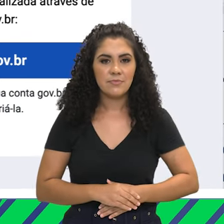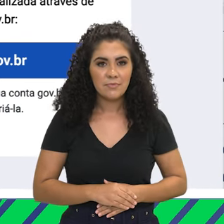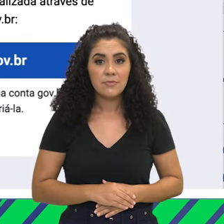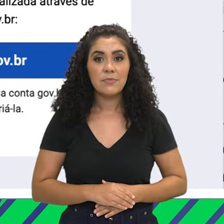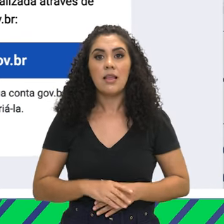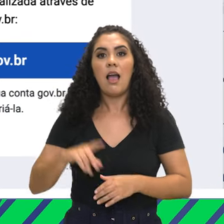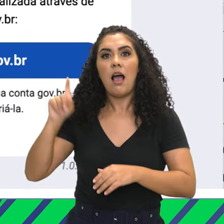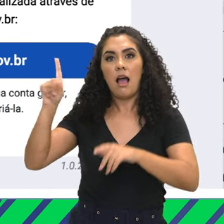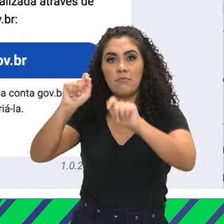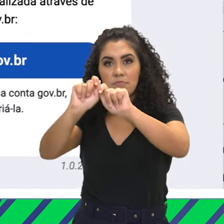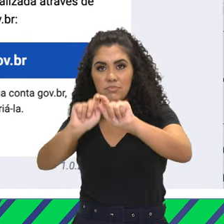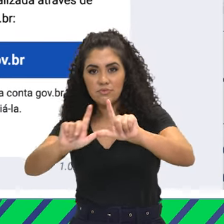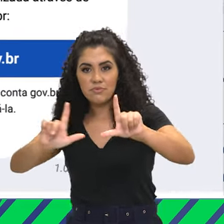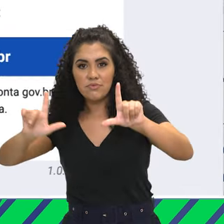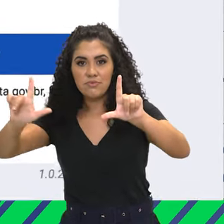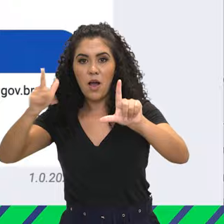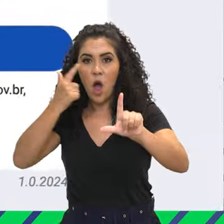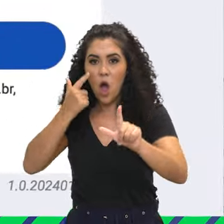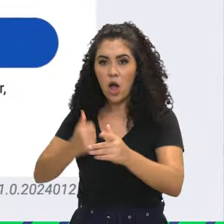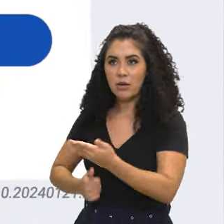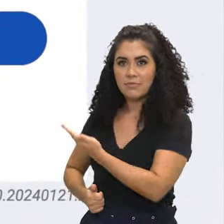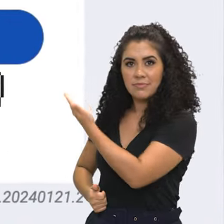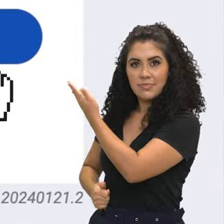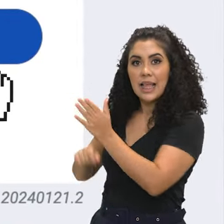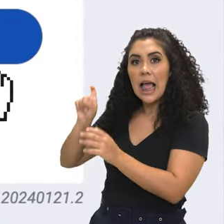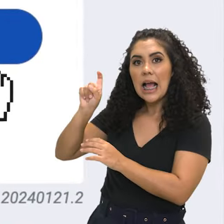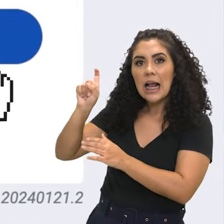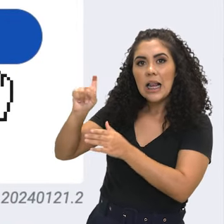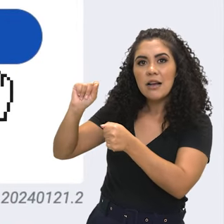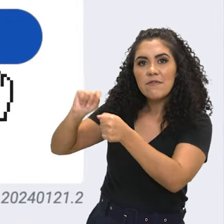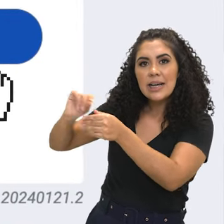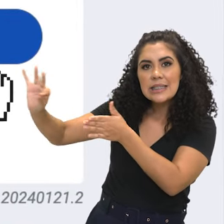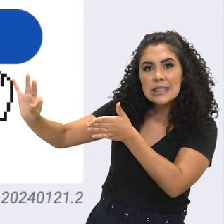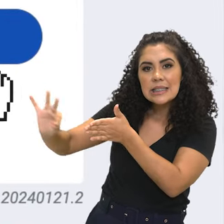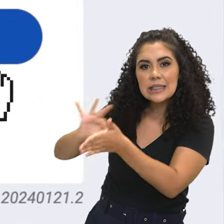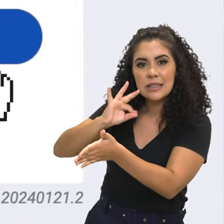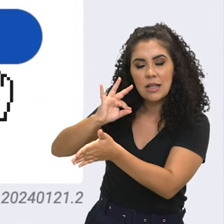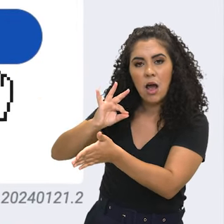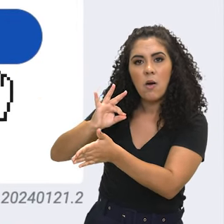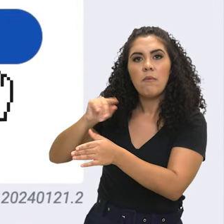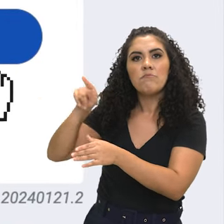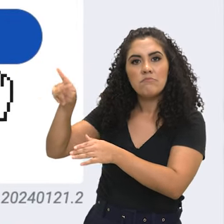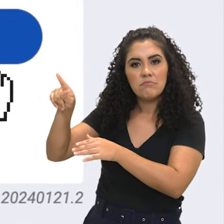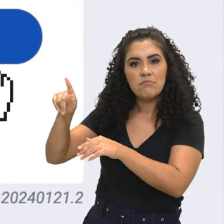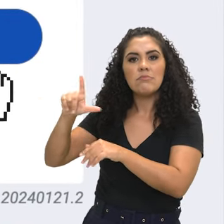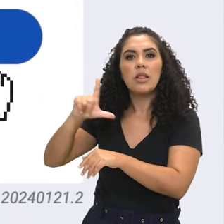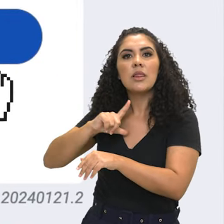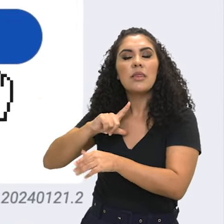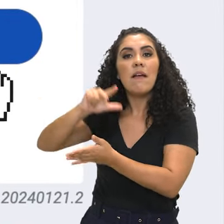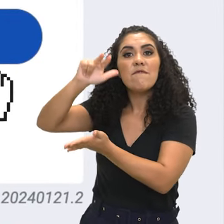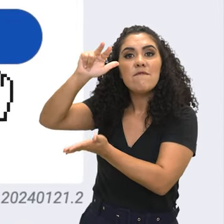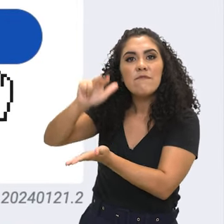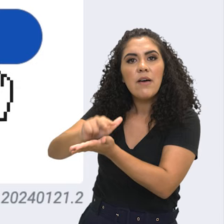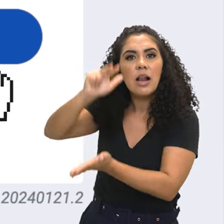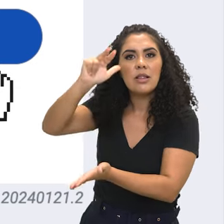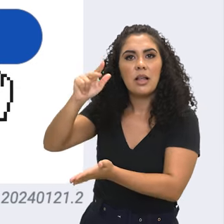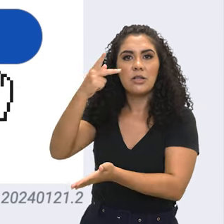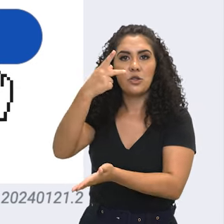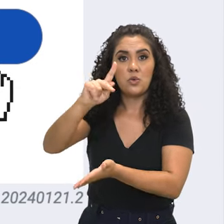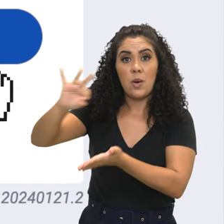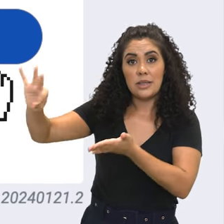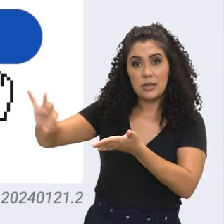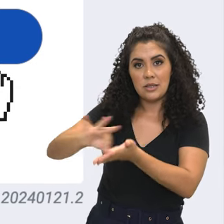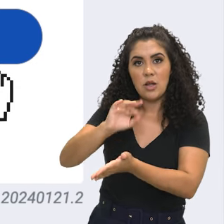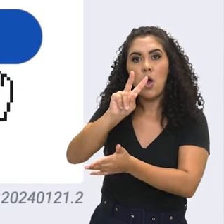para o link da Sesgram Hill. Na Sesgram Hill, você vai clicar fazer a sua inscrição, ele vai para uma janela onde você faz a